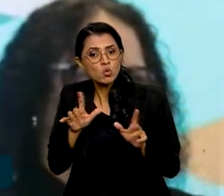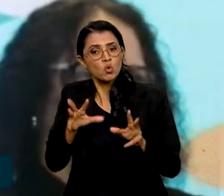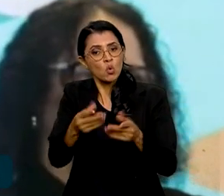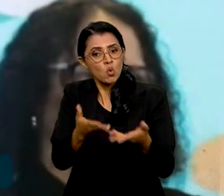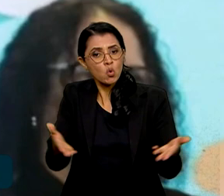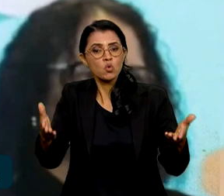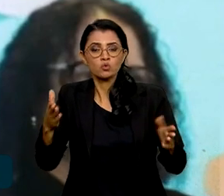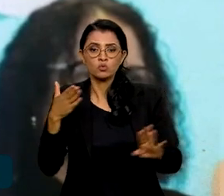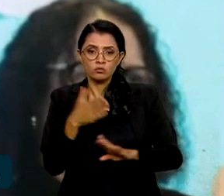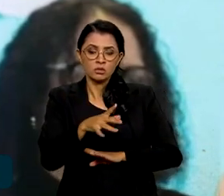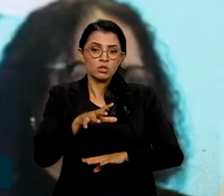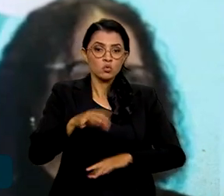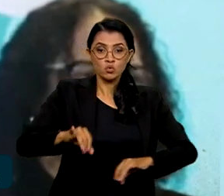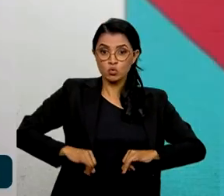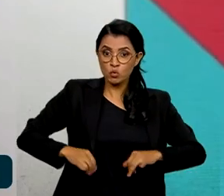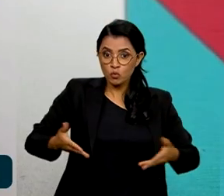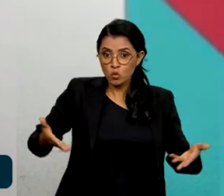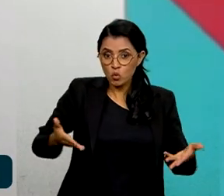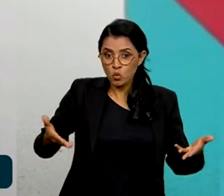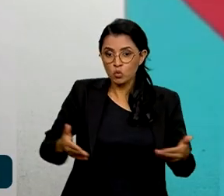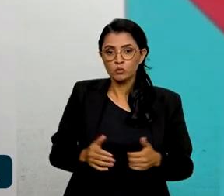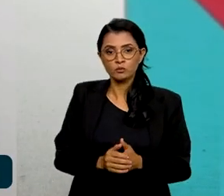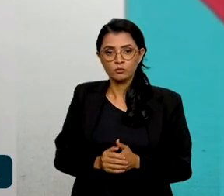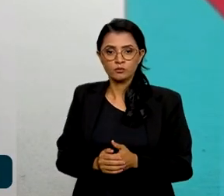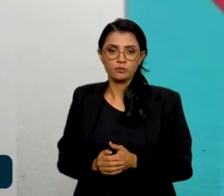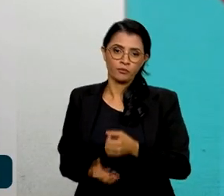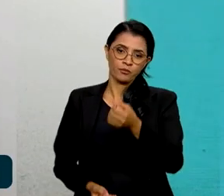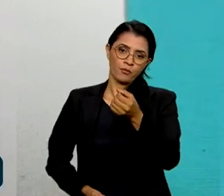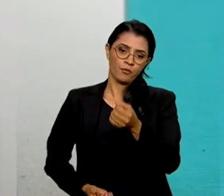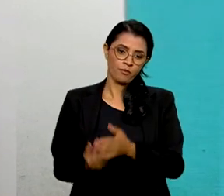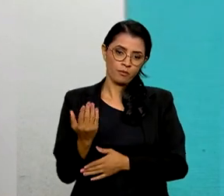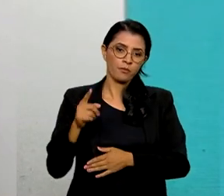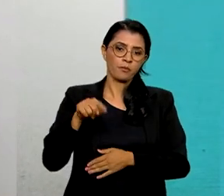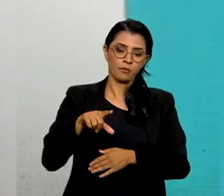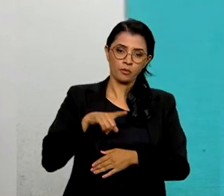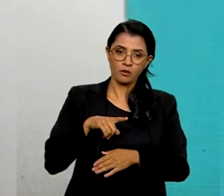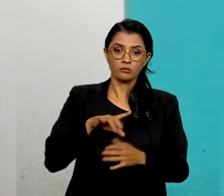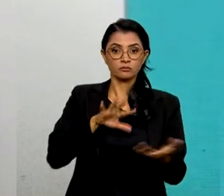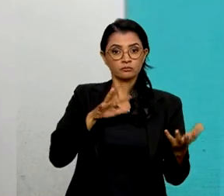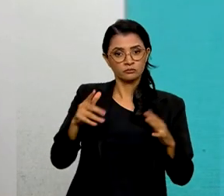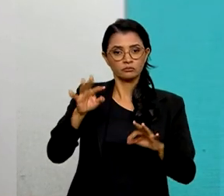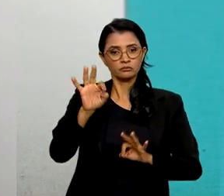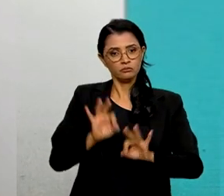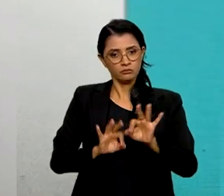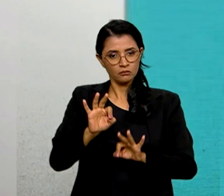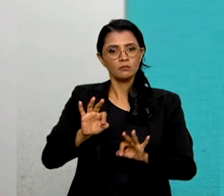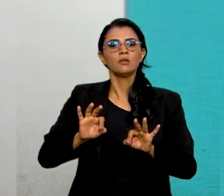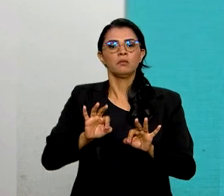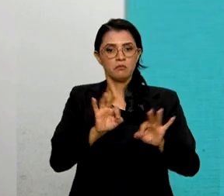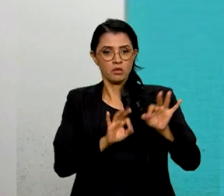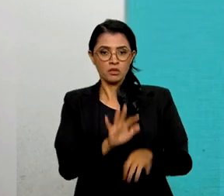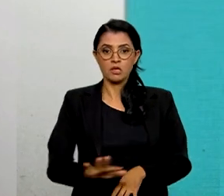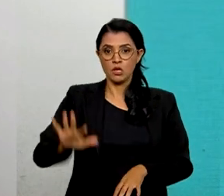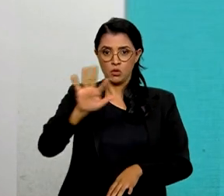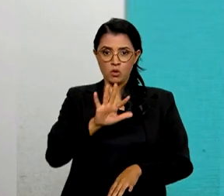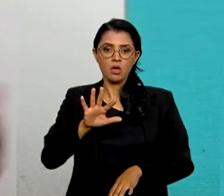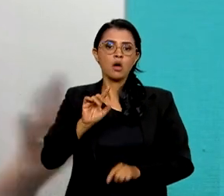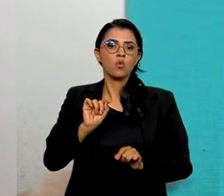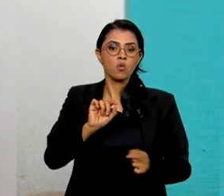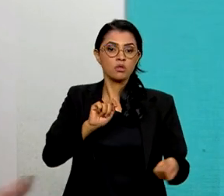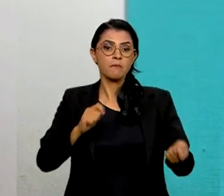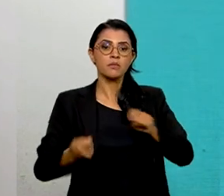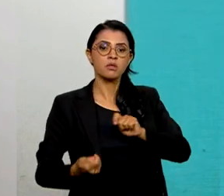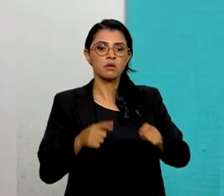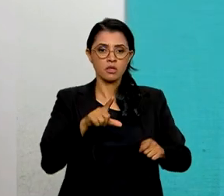diretamente afetados hoje. A elaboração do necessário plano do clima, a revisão do Plano Nacional de Adaptação, são